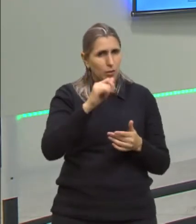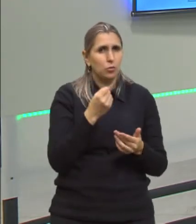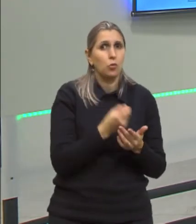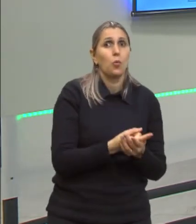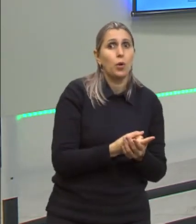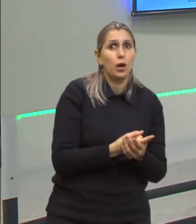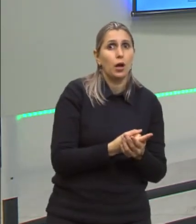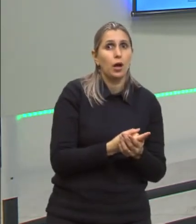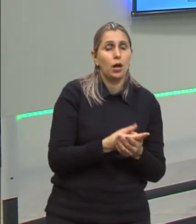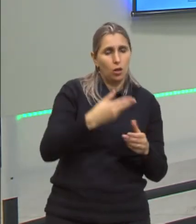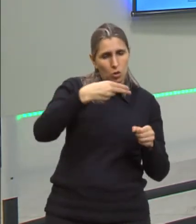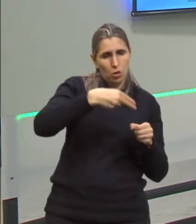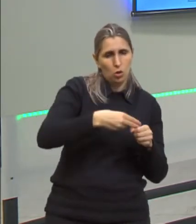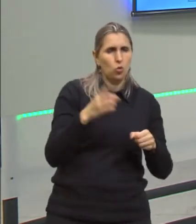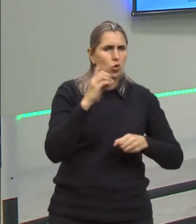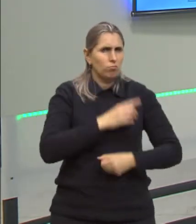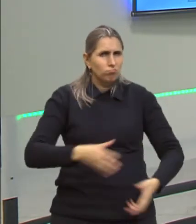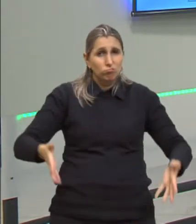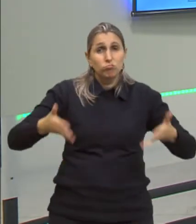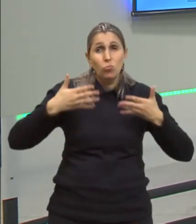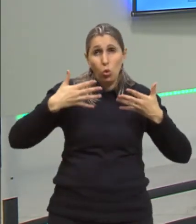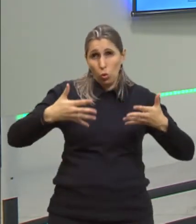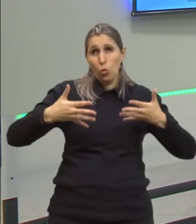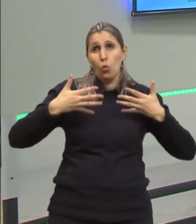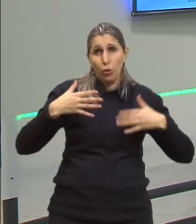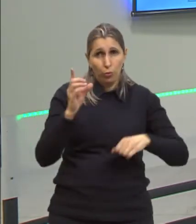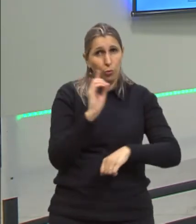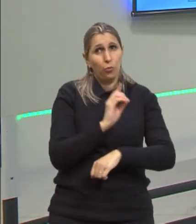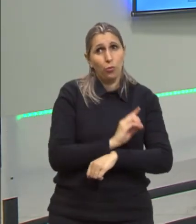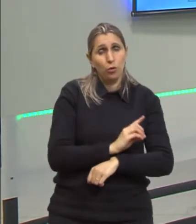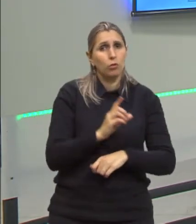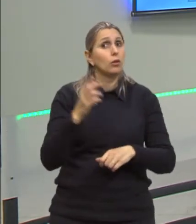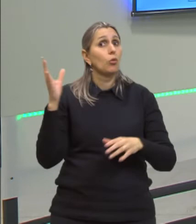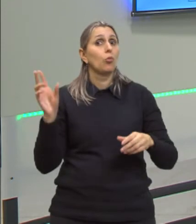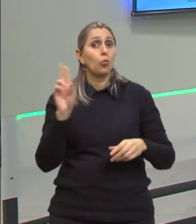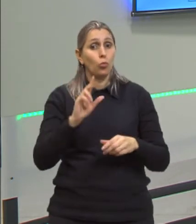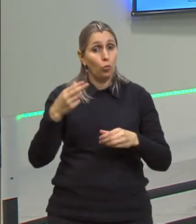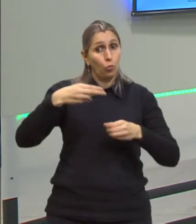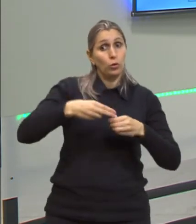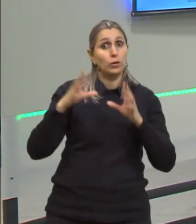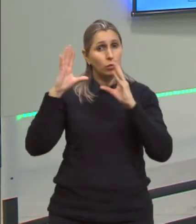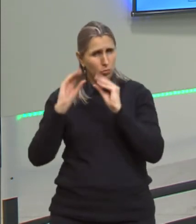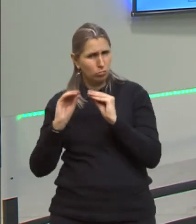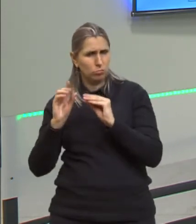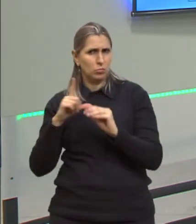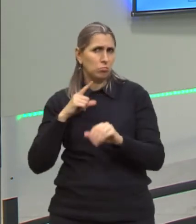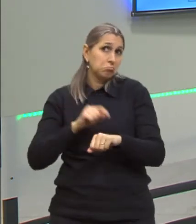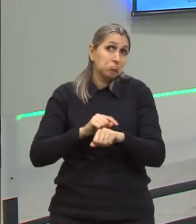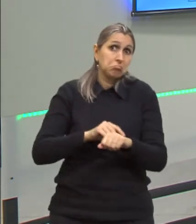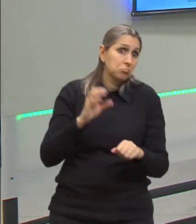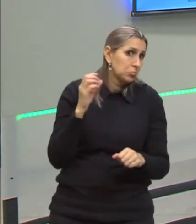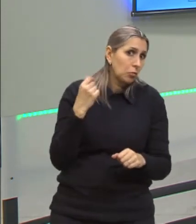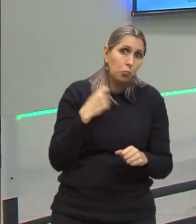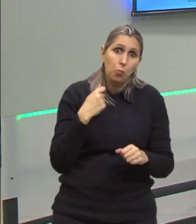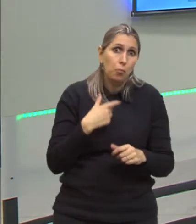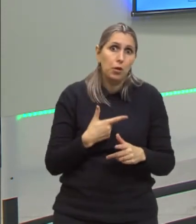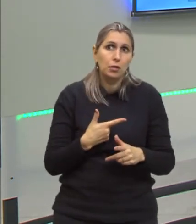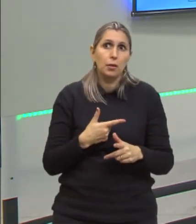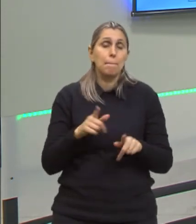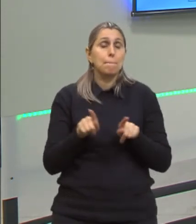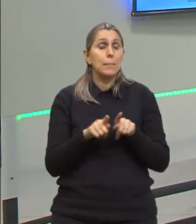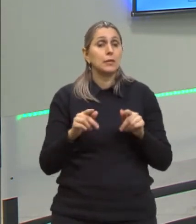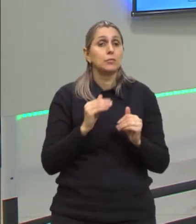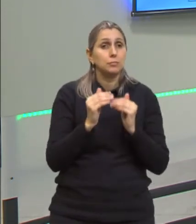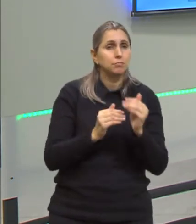gasolina, botar gasolina no carro num dia muito quente, durante o dia, bota de noite. Às vezes não dá tempo com a correria, enfim, mas esse